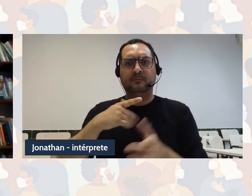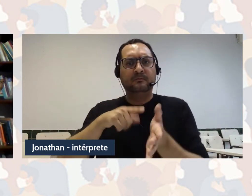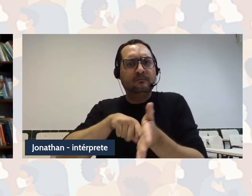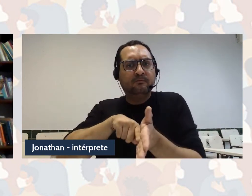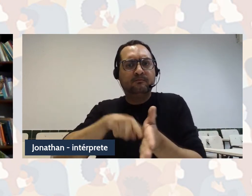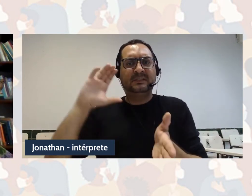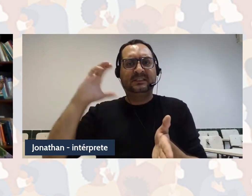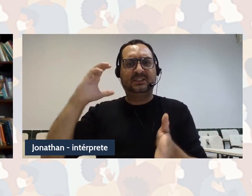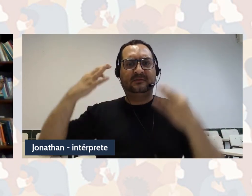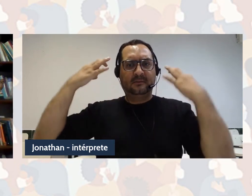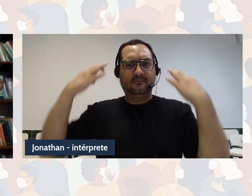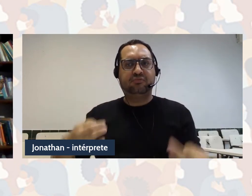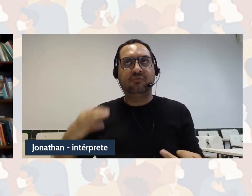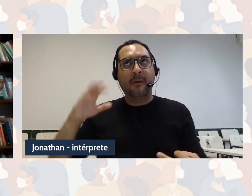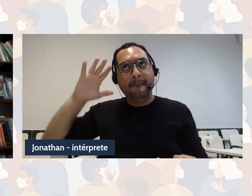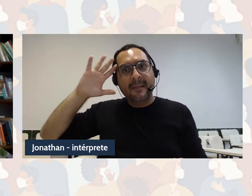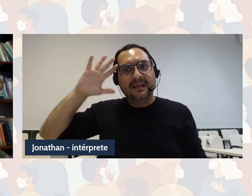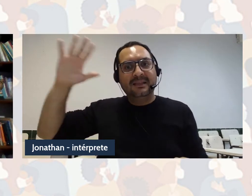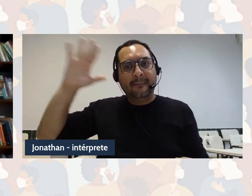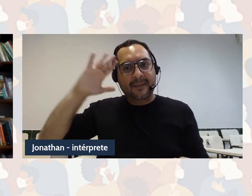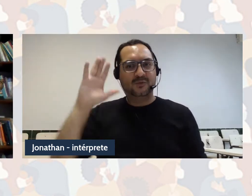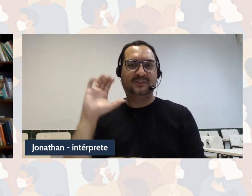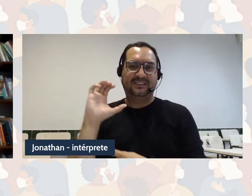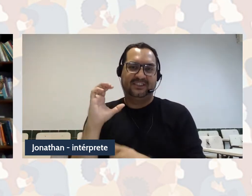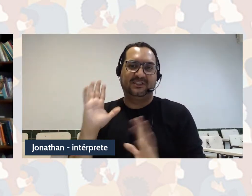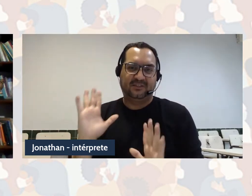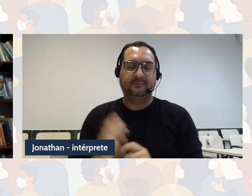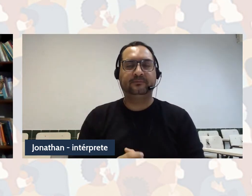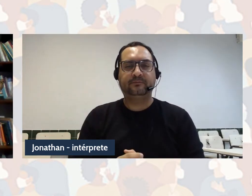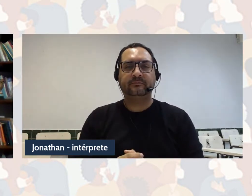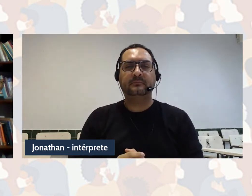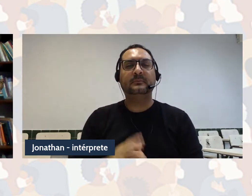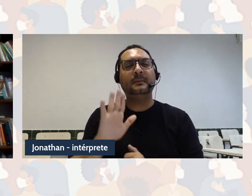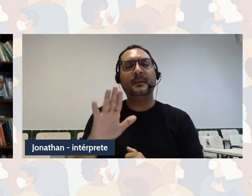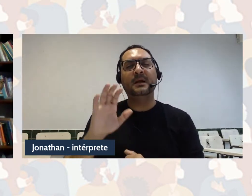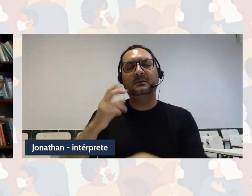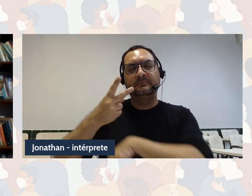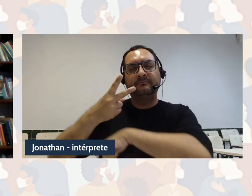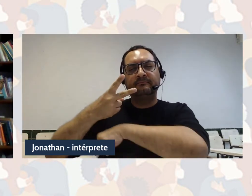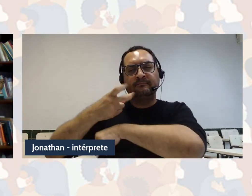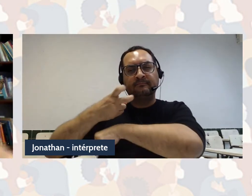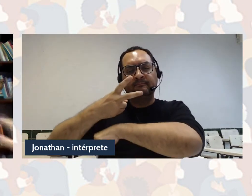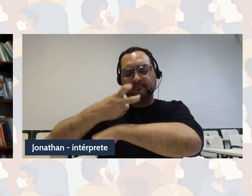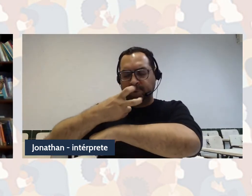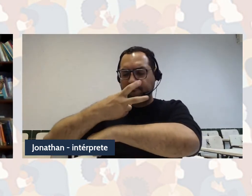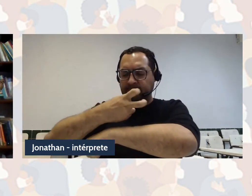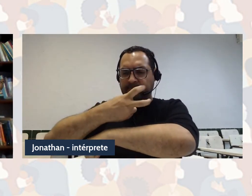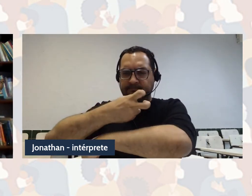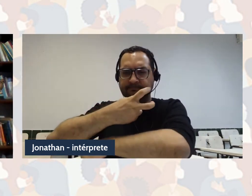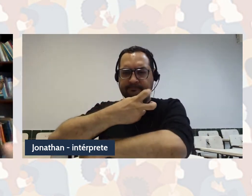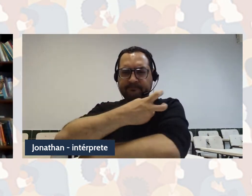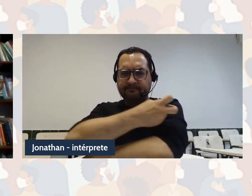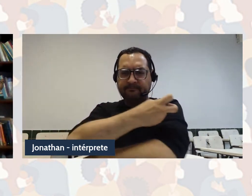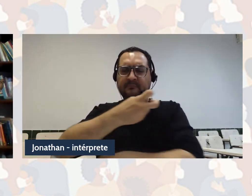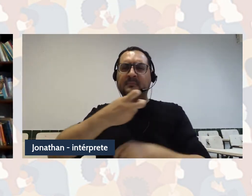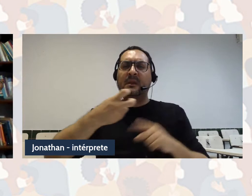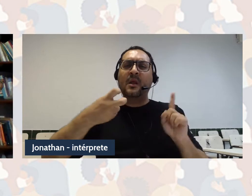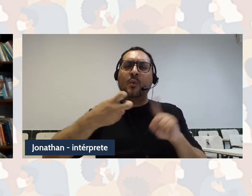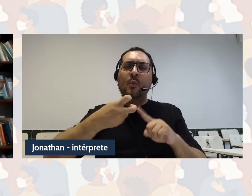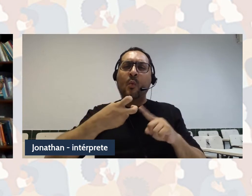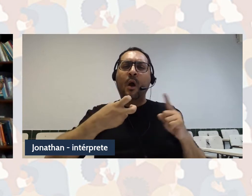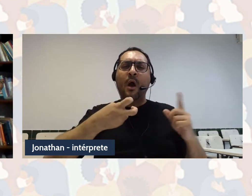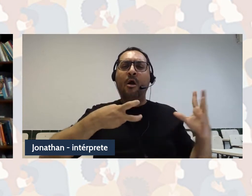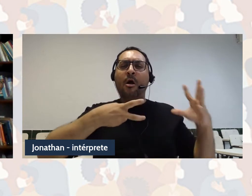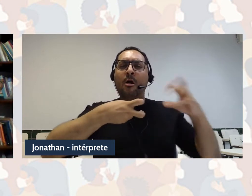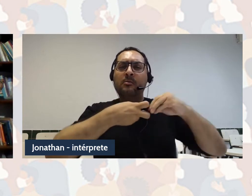podemos pensar também, quando estamos tratando de episteme, desse conjunto de conhecimentos, né, que nós